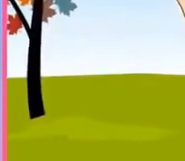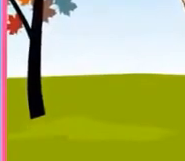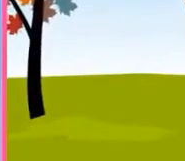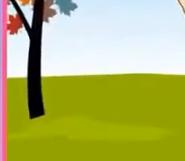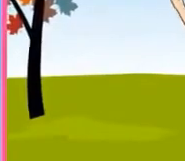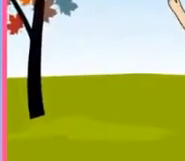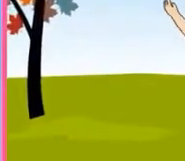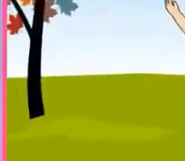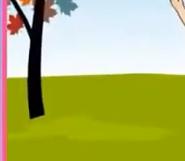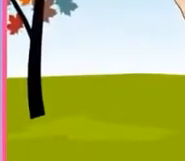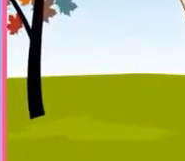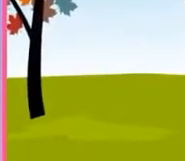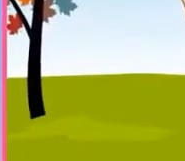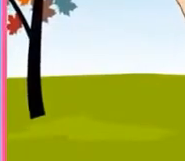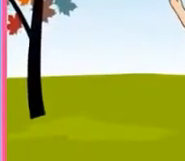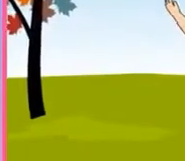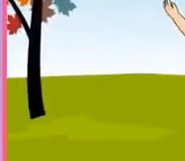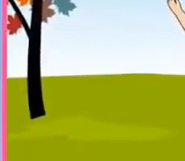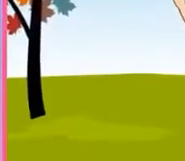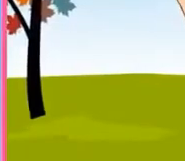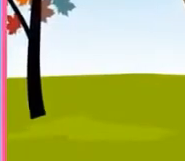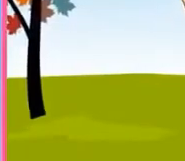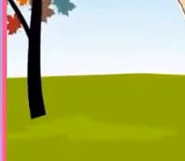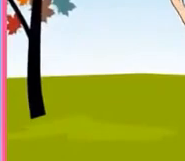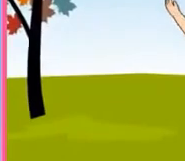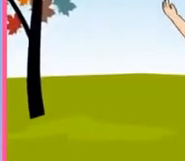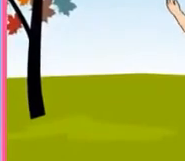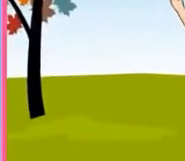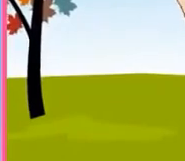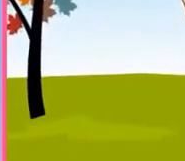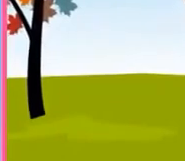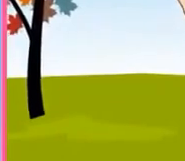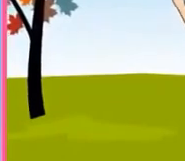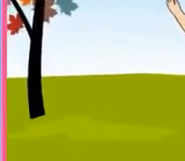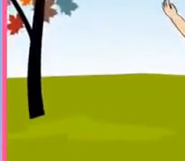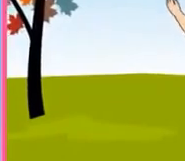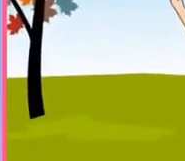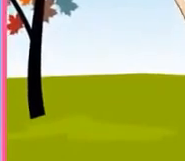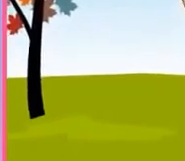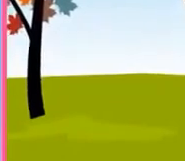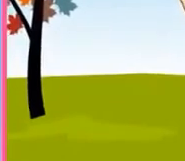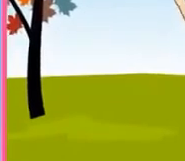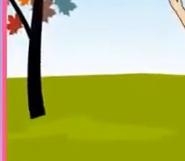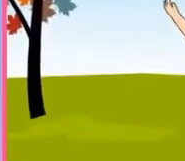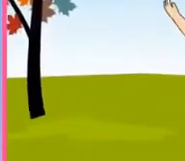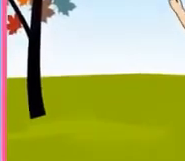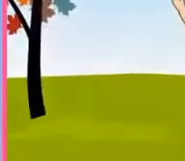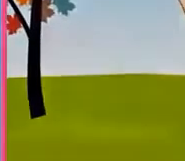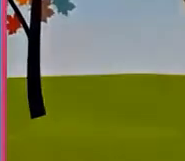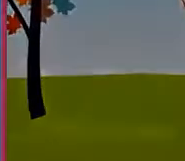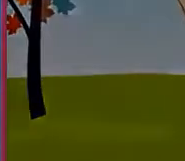between winter and summer. In spring, trees grow new leaves and flowers bloom.